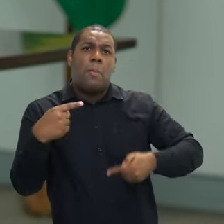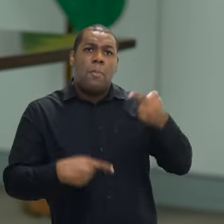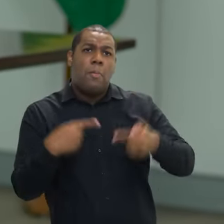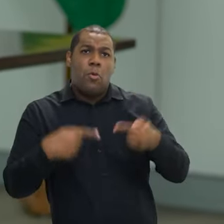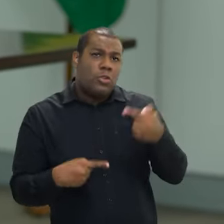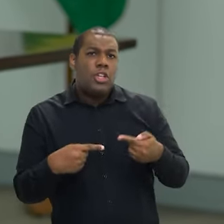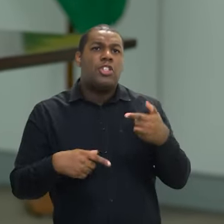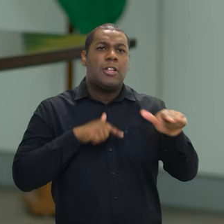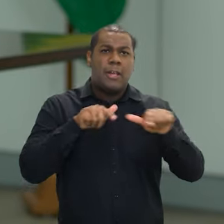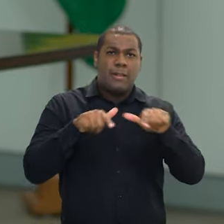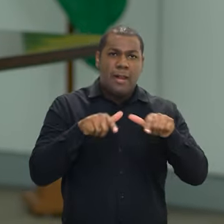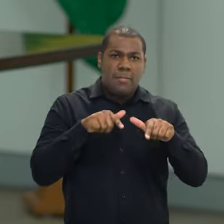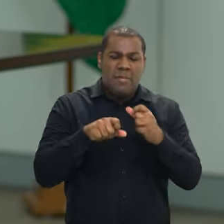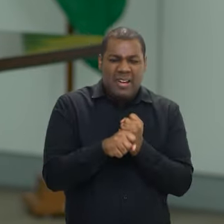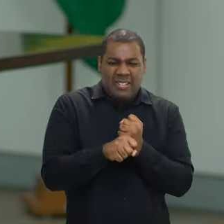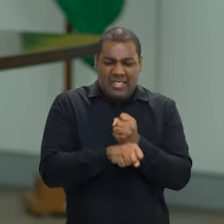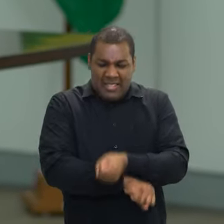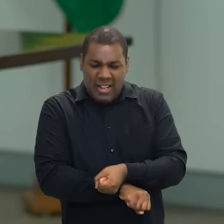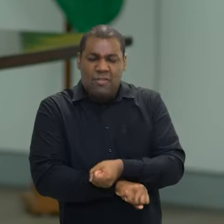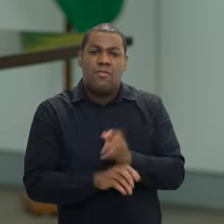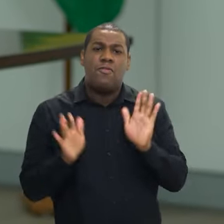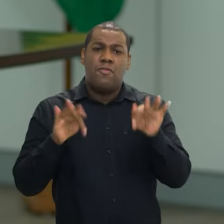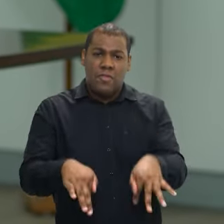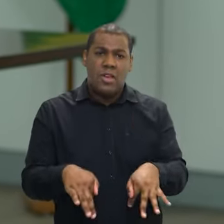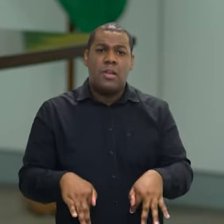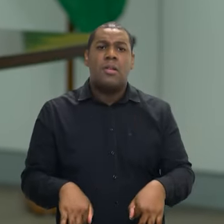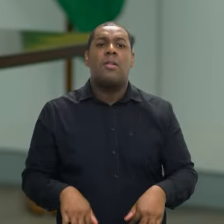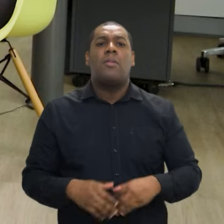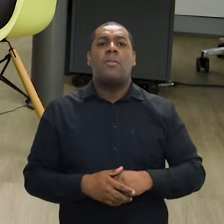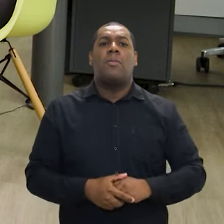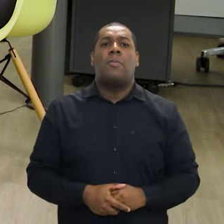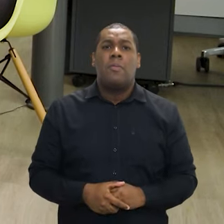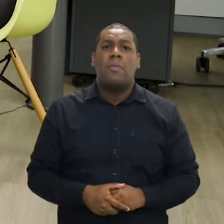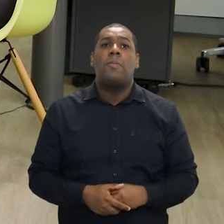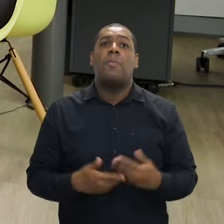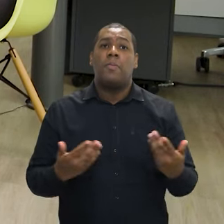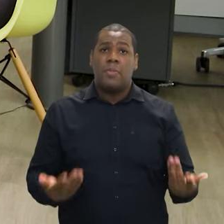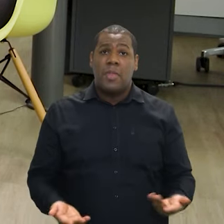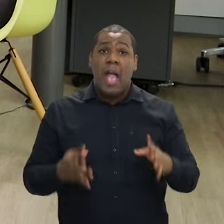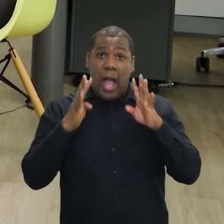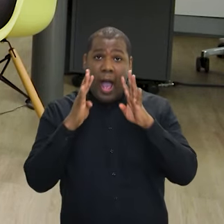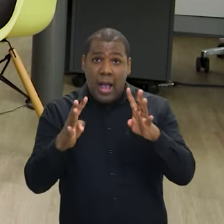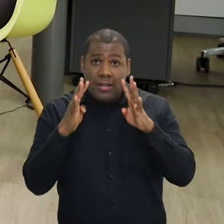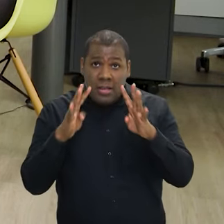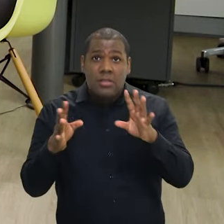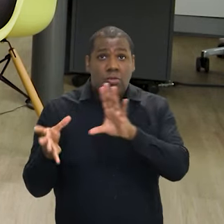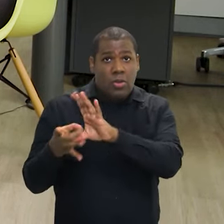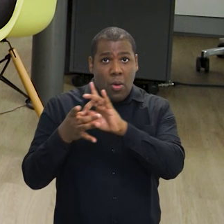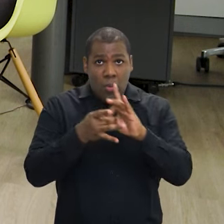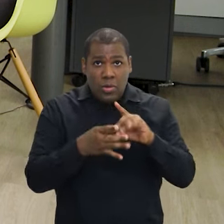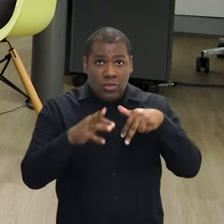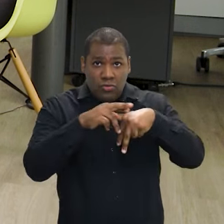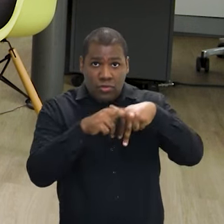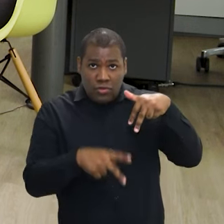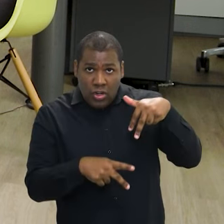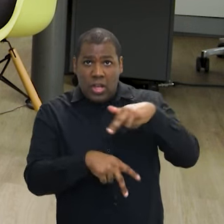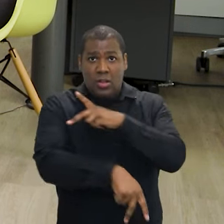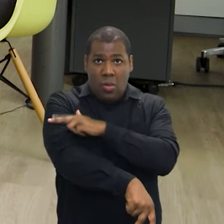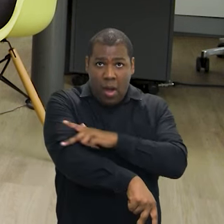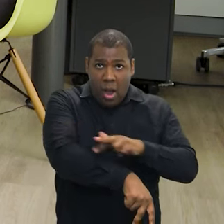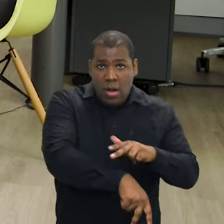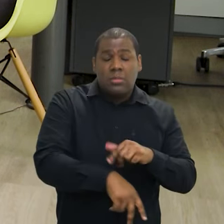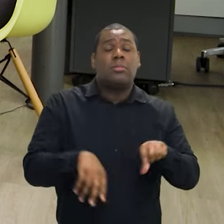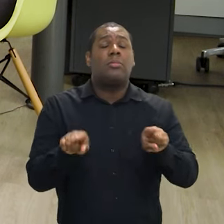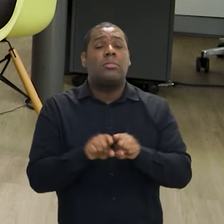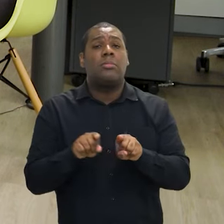política de erradicação do trabalho escravo, e que tem olhado precisamente para essas questões de gênero e raça, e que tem